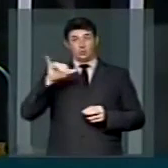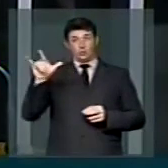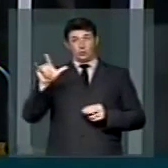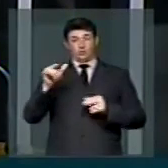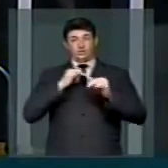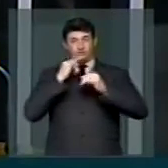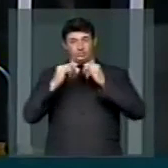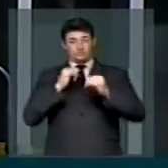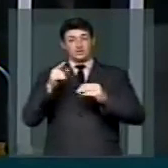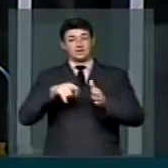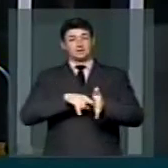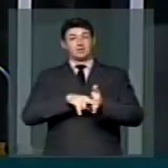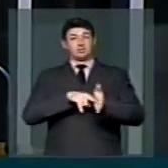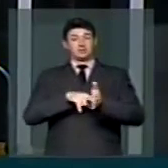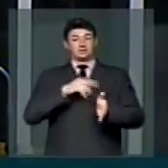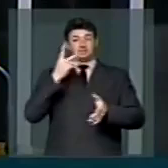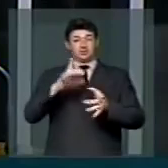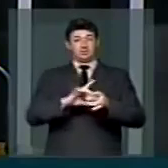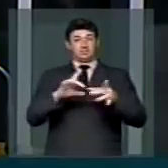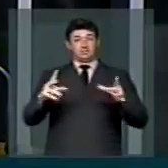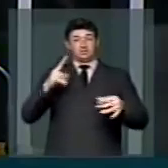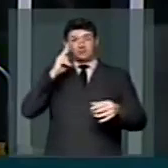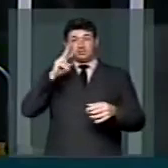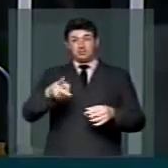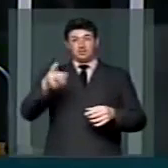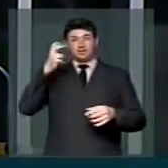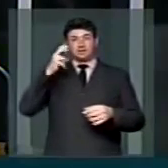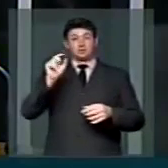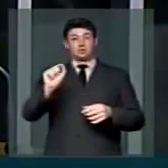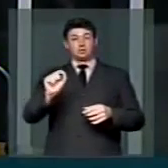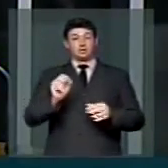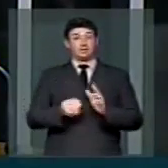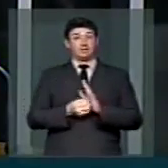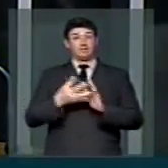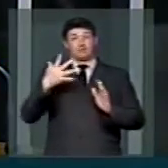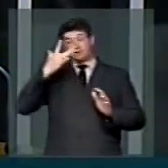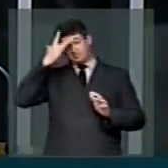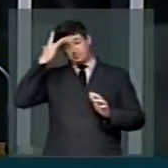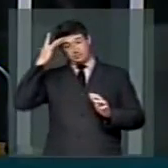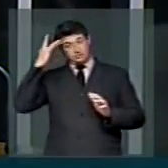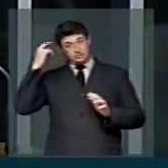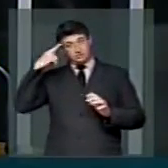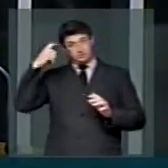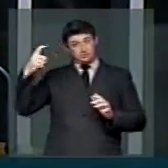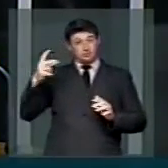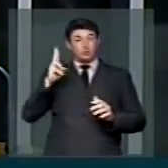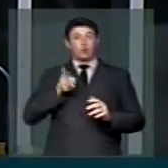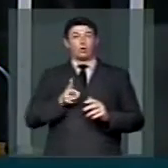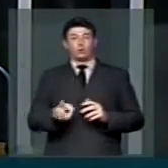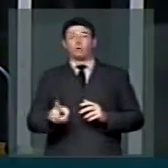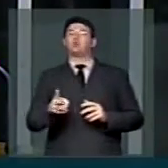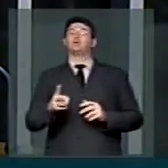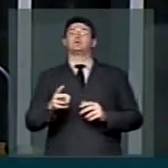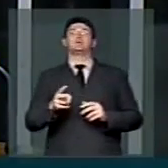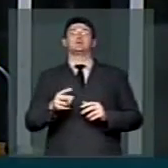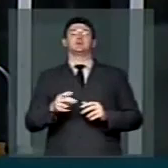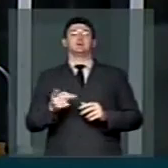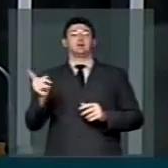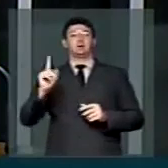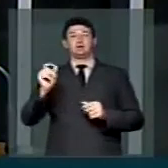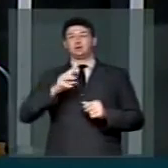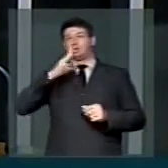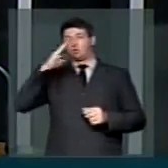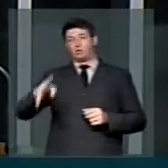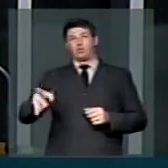é que a pesquisa permite verificar que muitas vítimas continuam não prestando